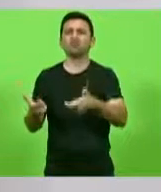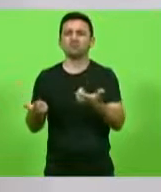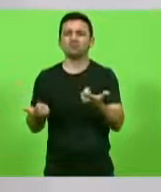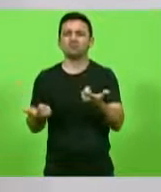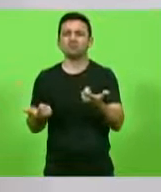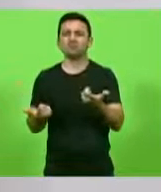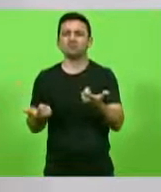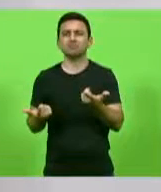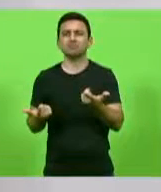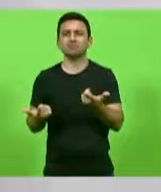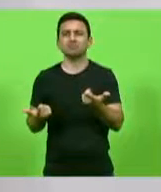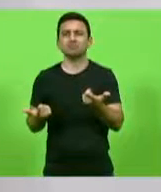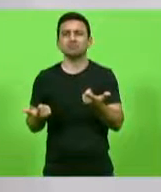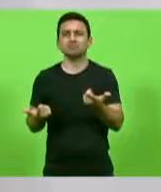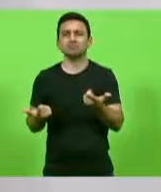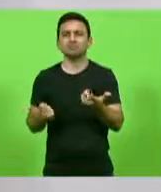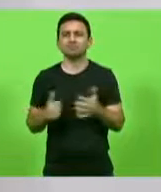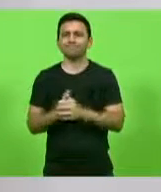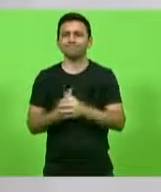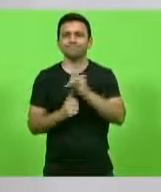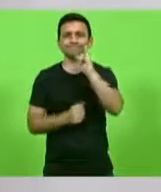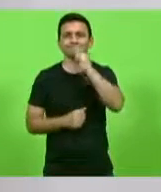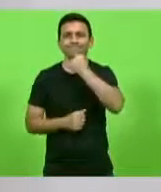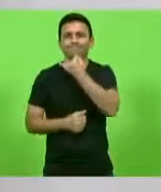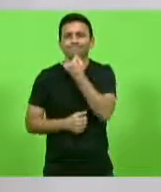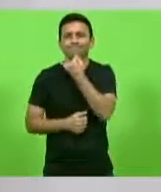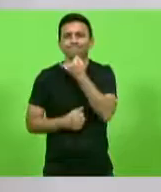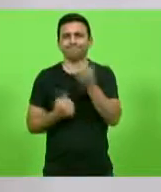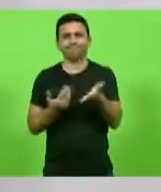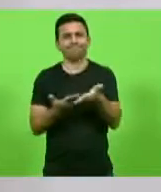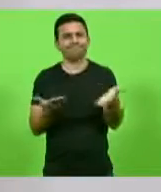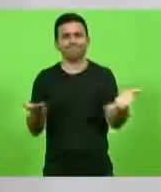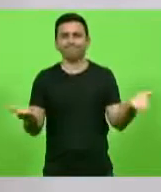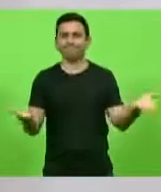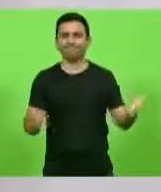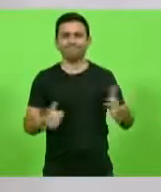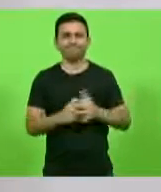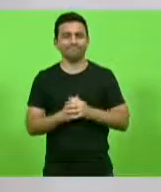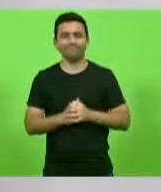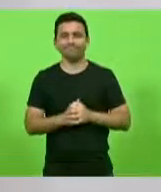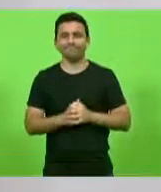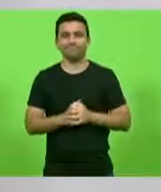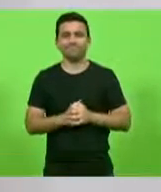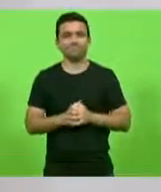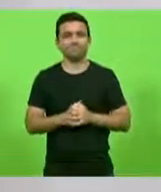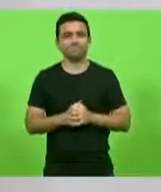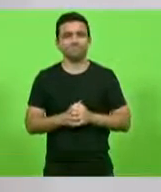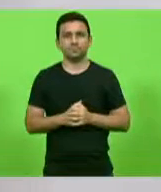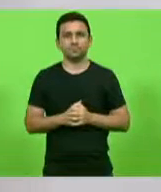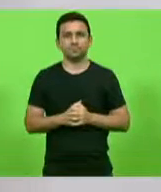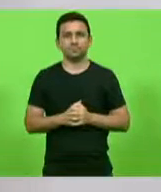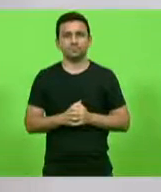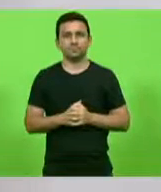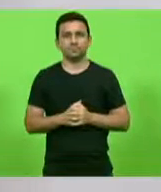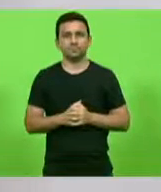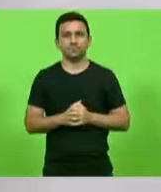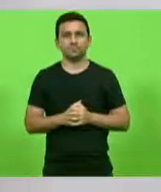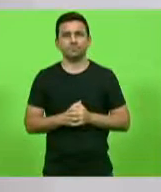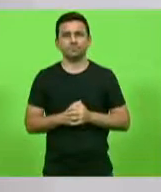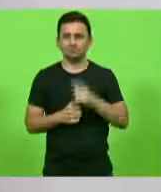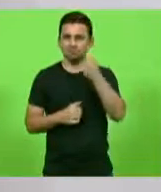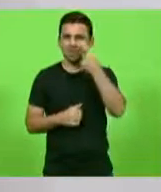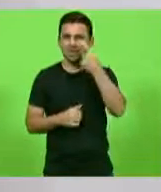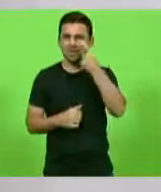É lamentável, senhores, é lamentável. E vejam como forçam a